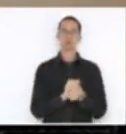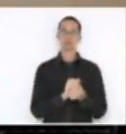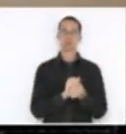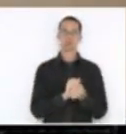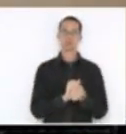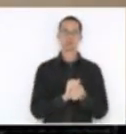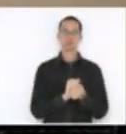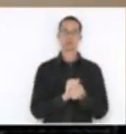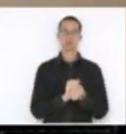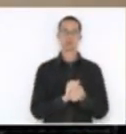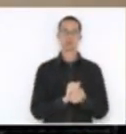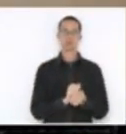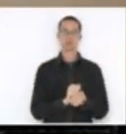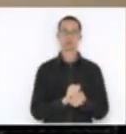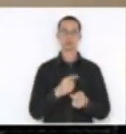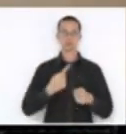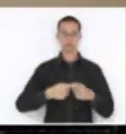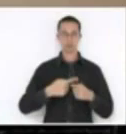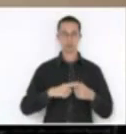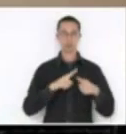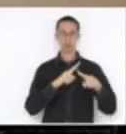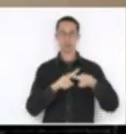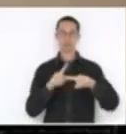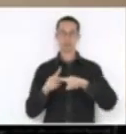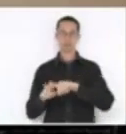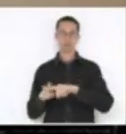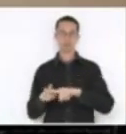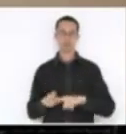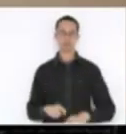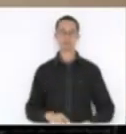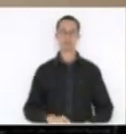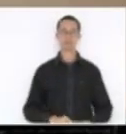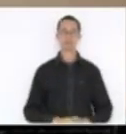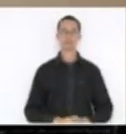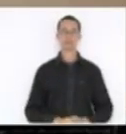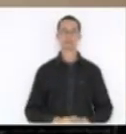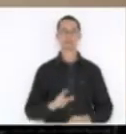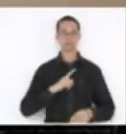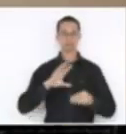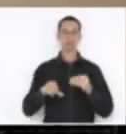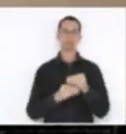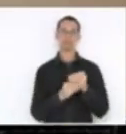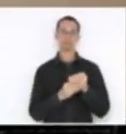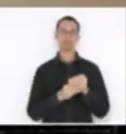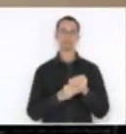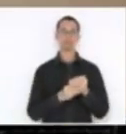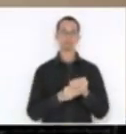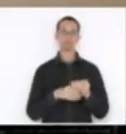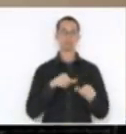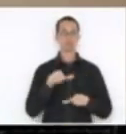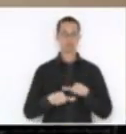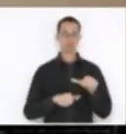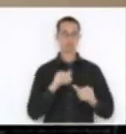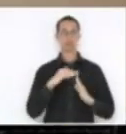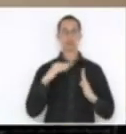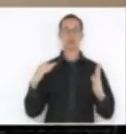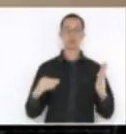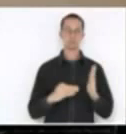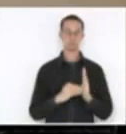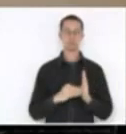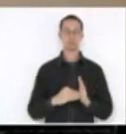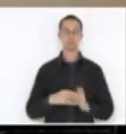de Itapema, com emenda substitutiva global em